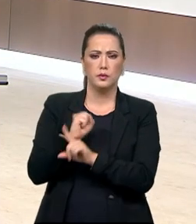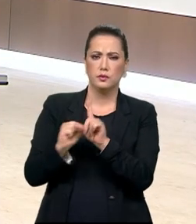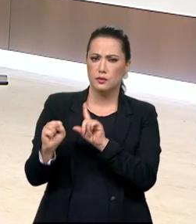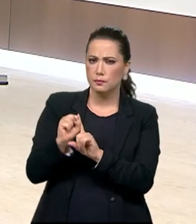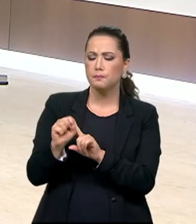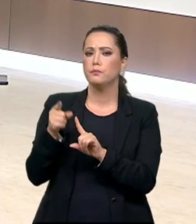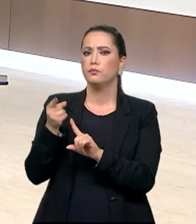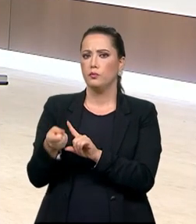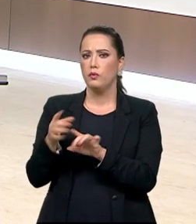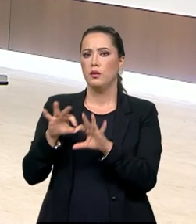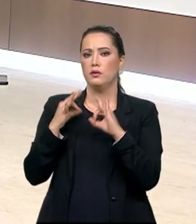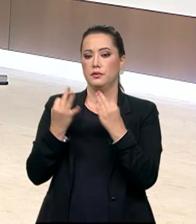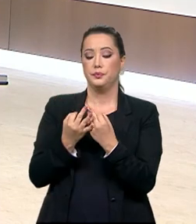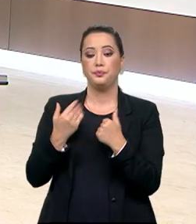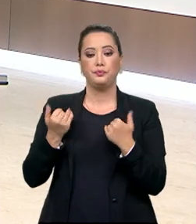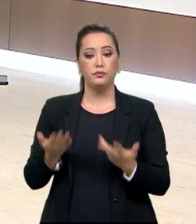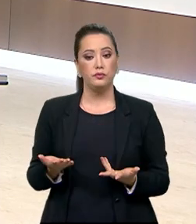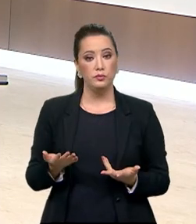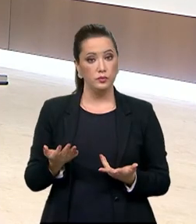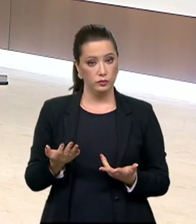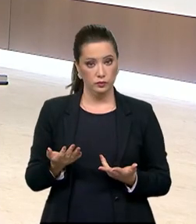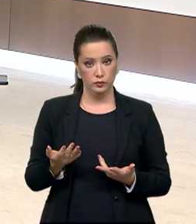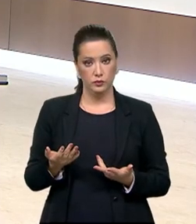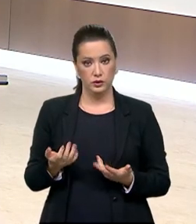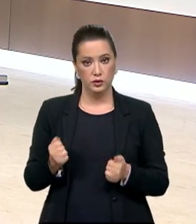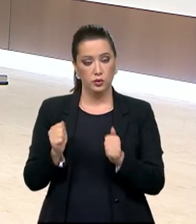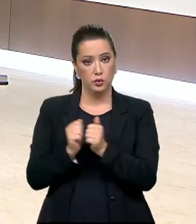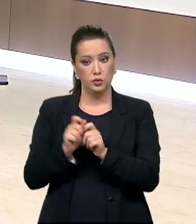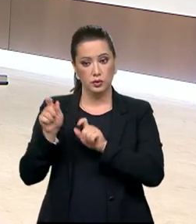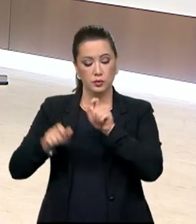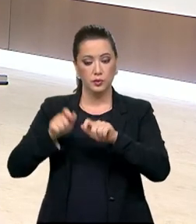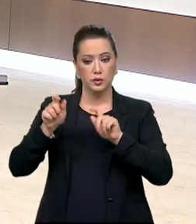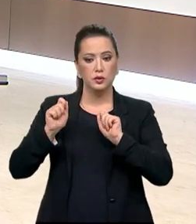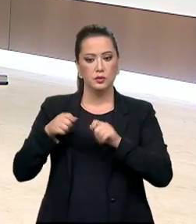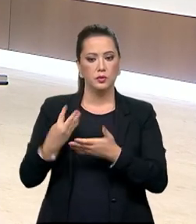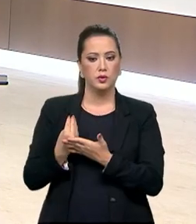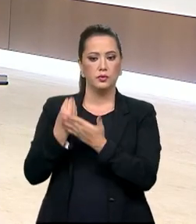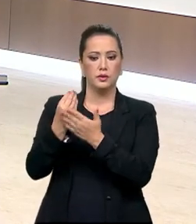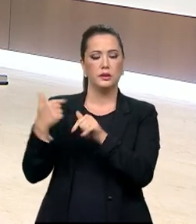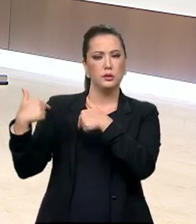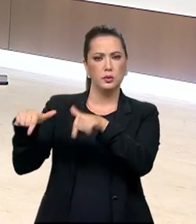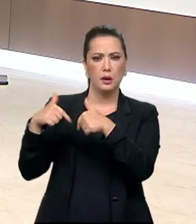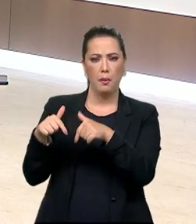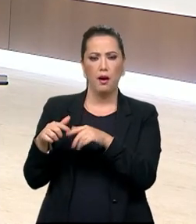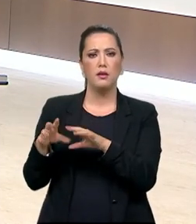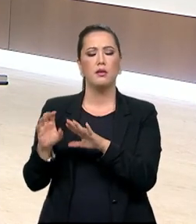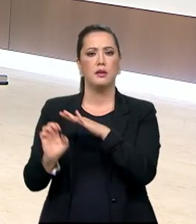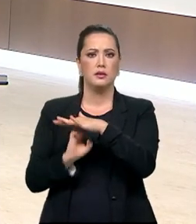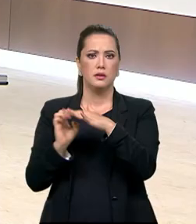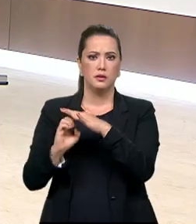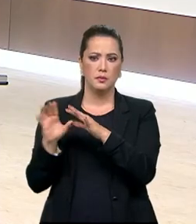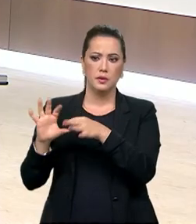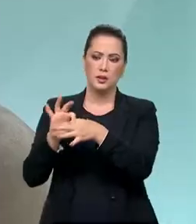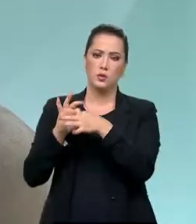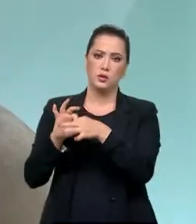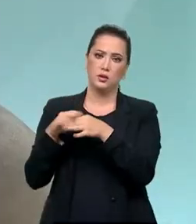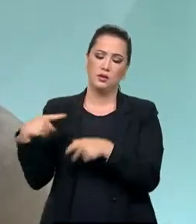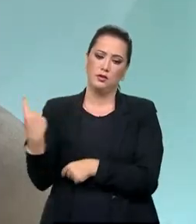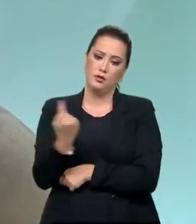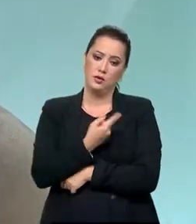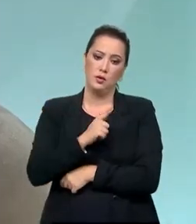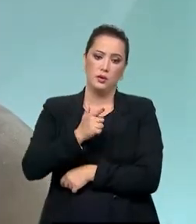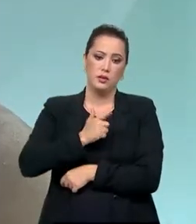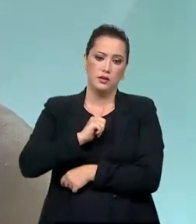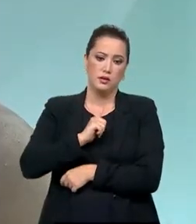social pela família, né? Com um ator que pode oferecer o trabalho. As empresas são grandes parceiras. E nós estamos